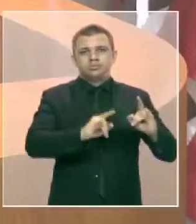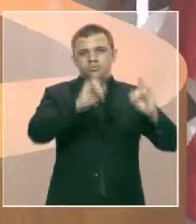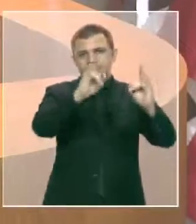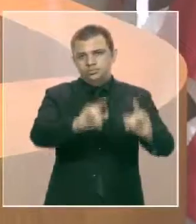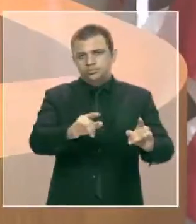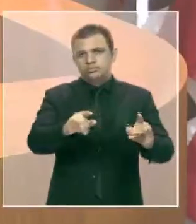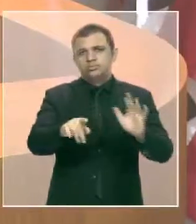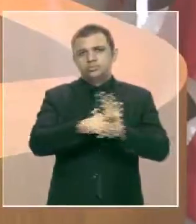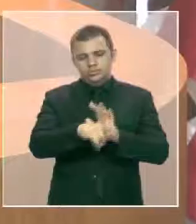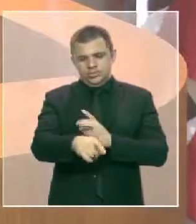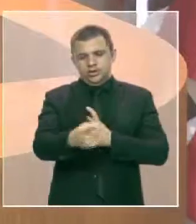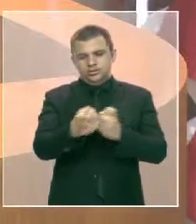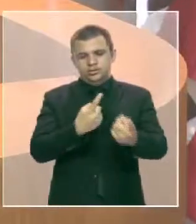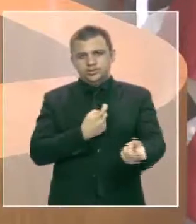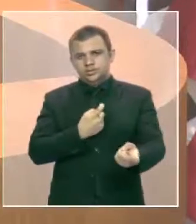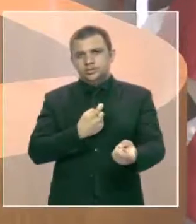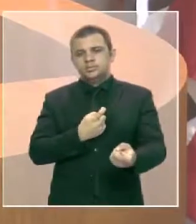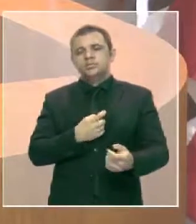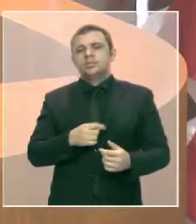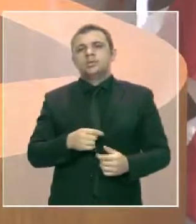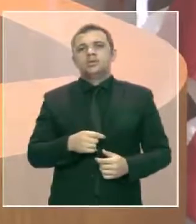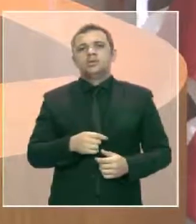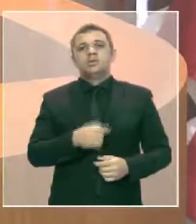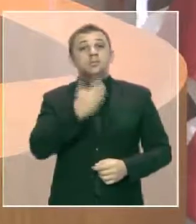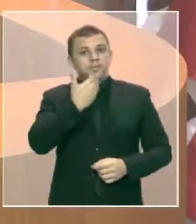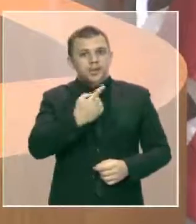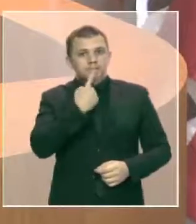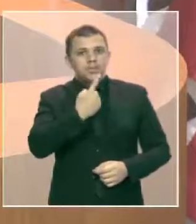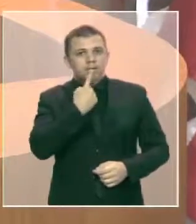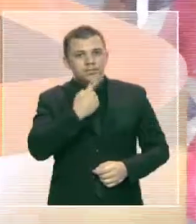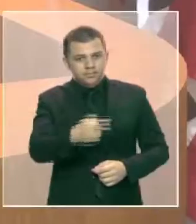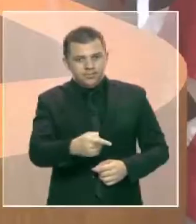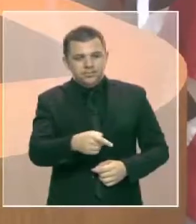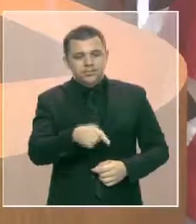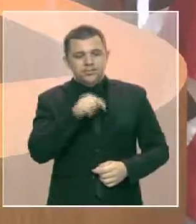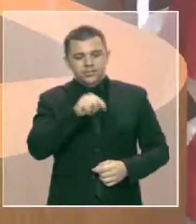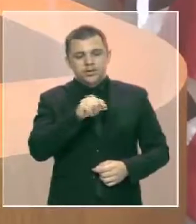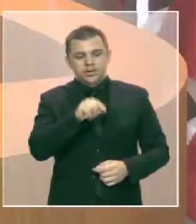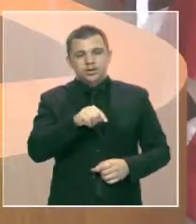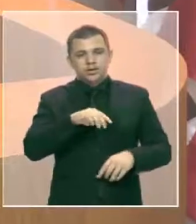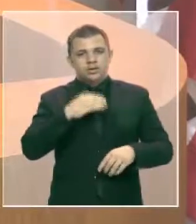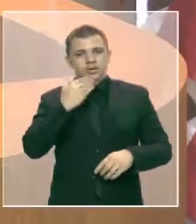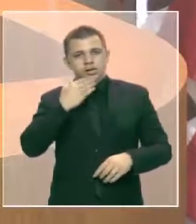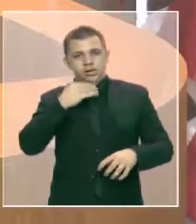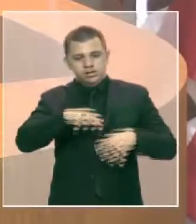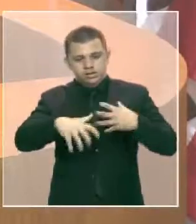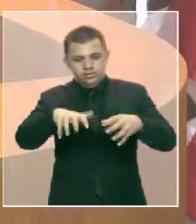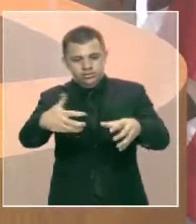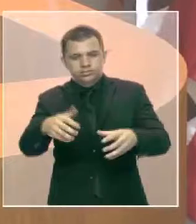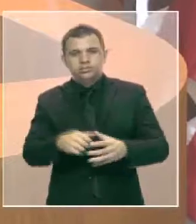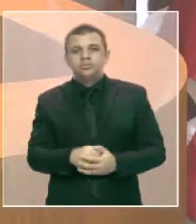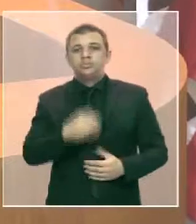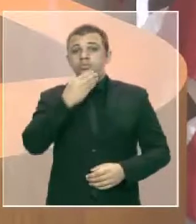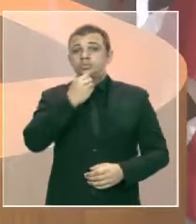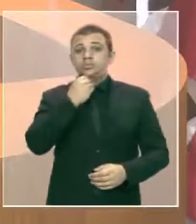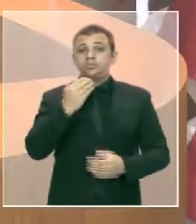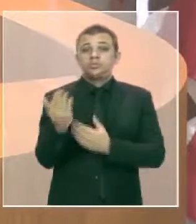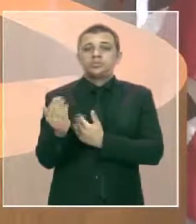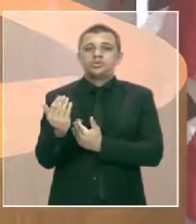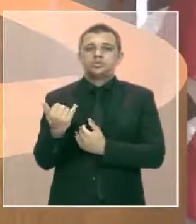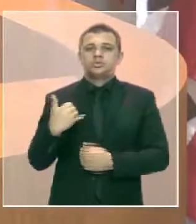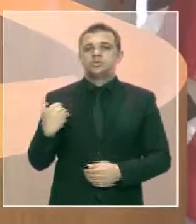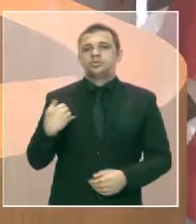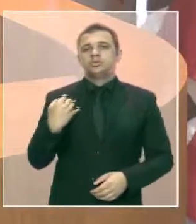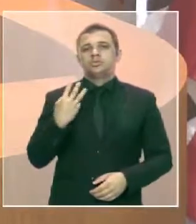Neves, próxima à área cheia de buracos, e um jovem de 34 anos deixa três